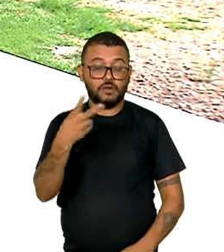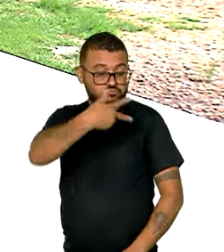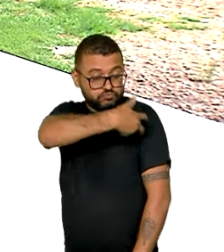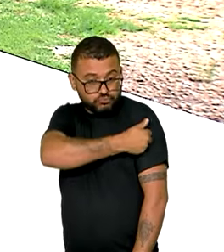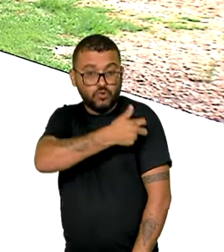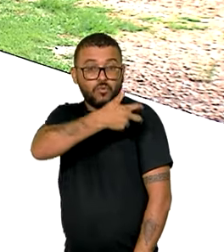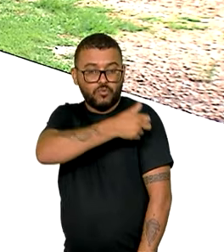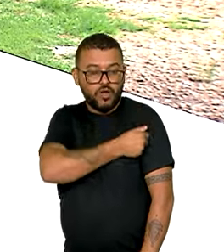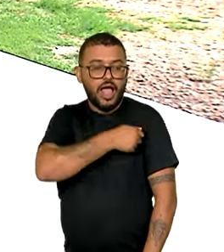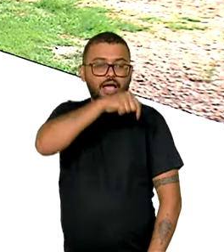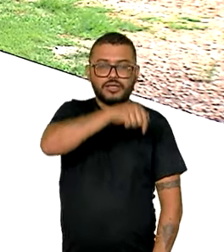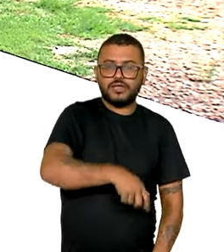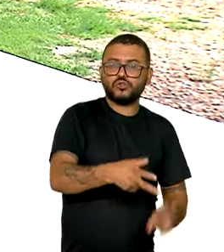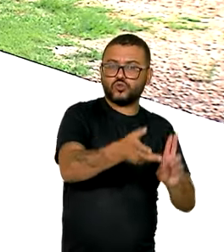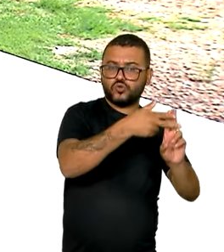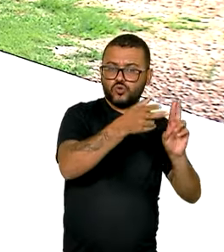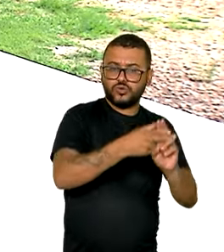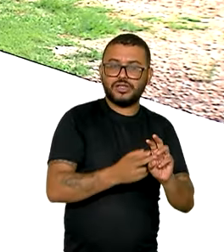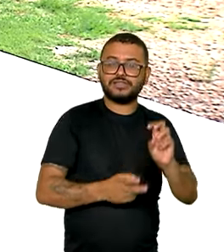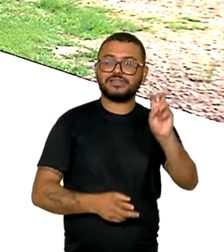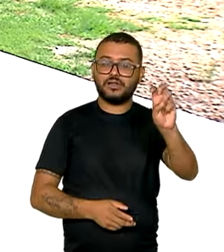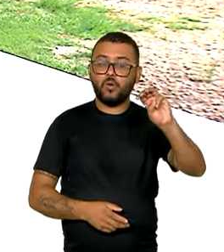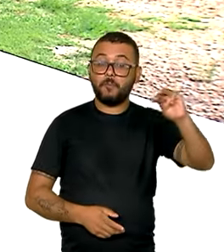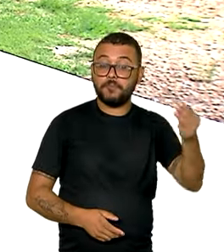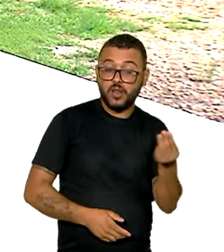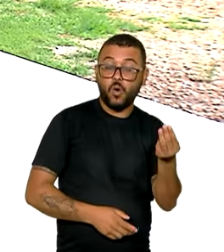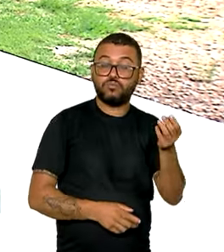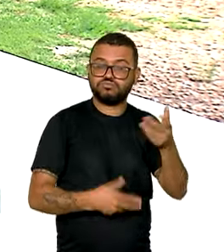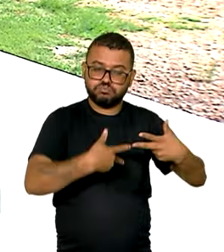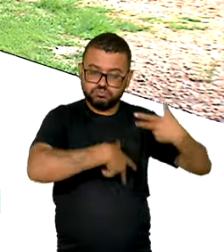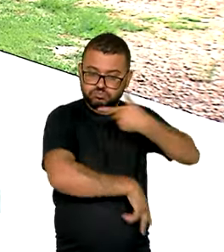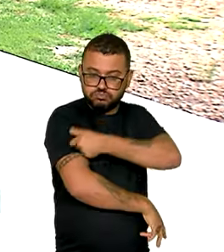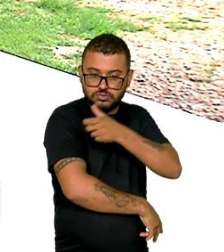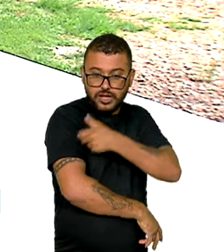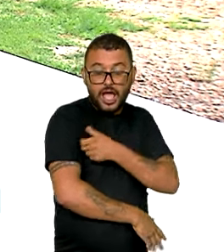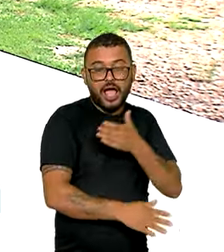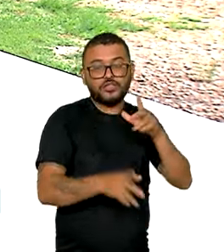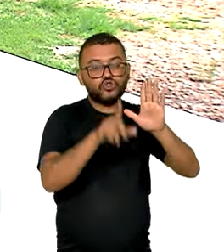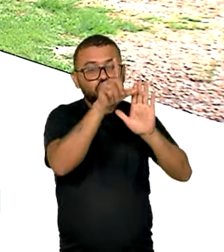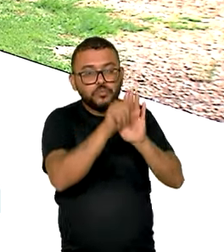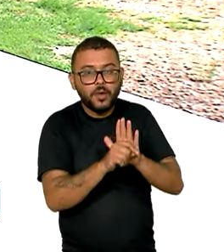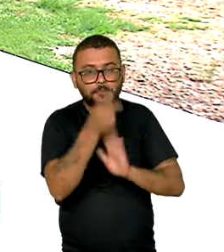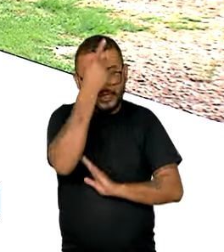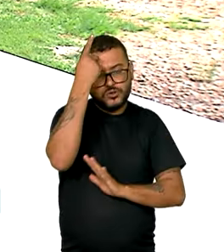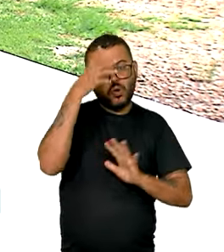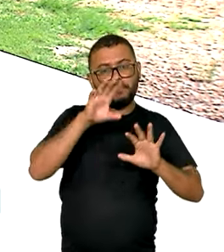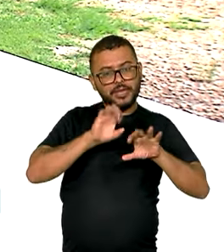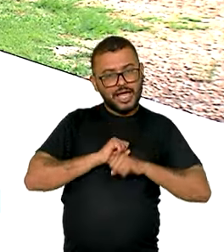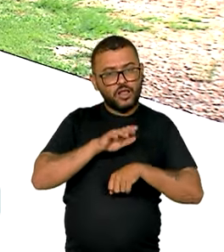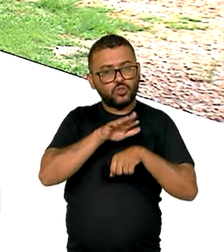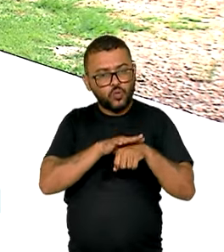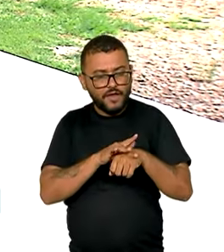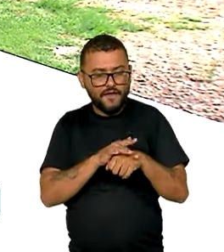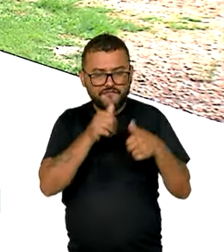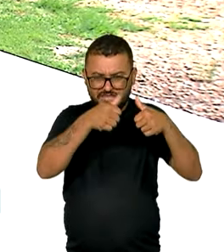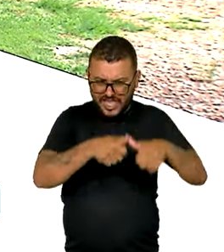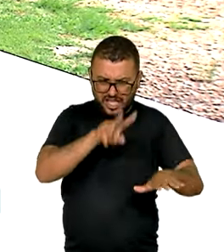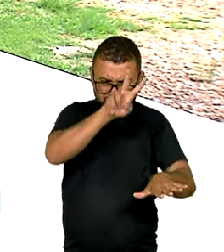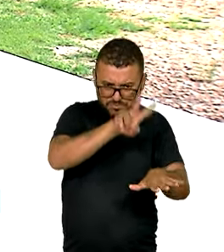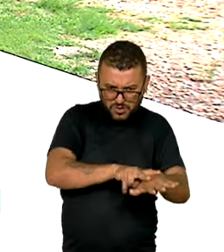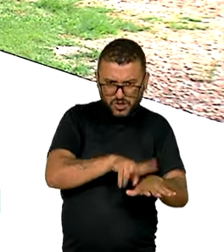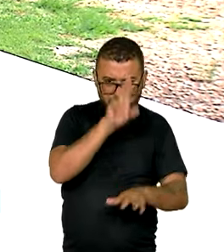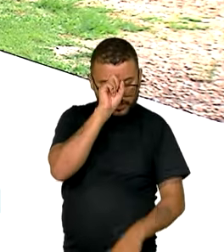deve receber 5 milhões de doses do imunizante, que reduz casos e, principalmente, hospitalizações